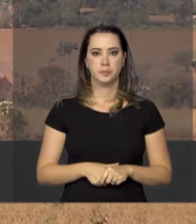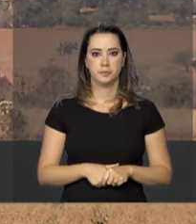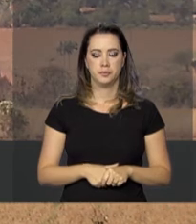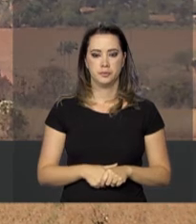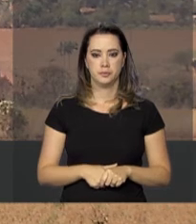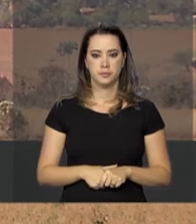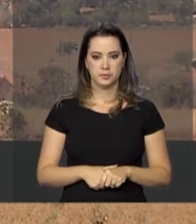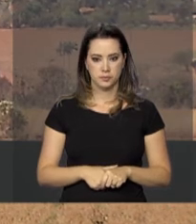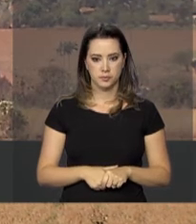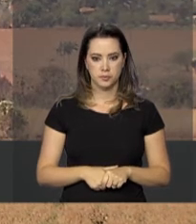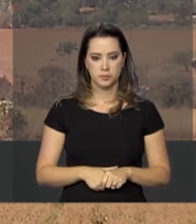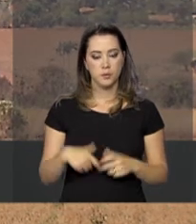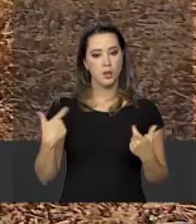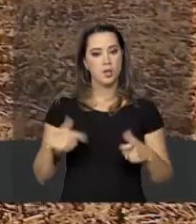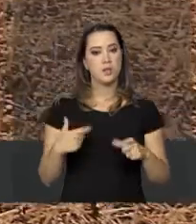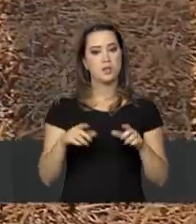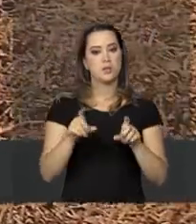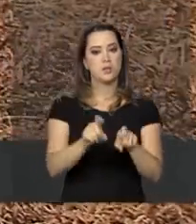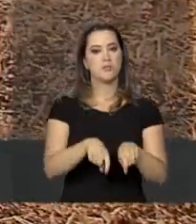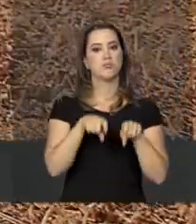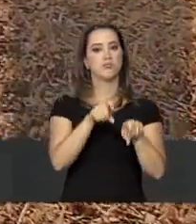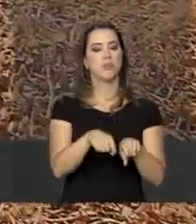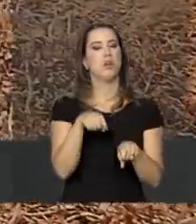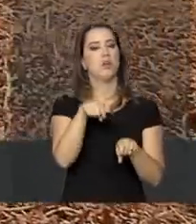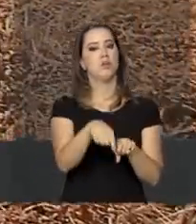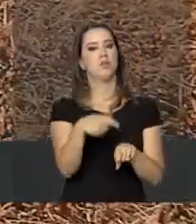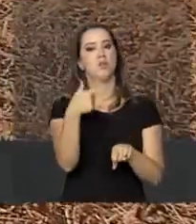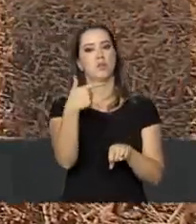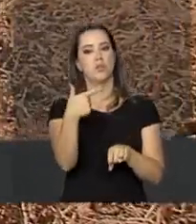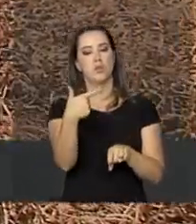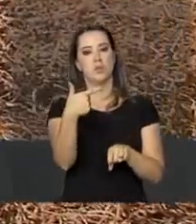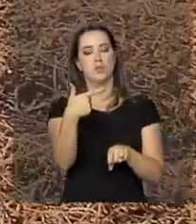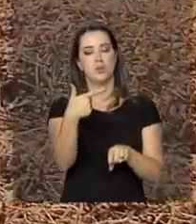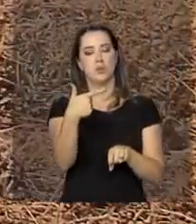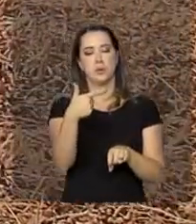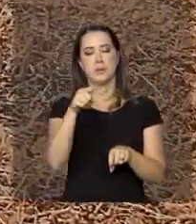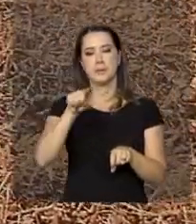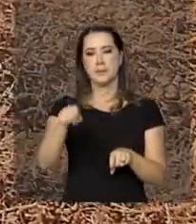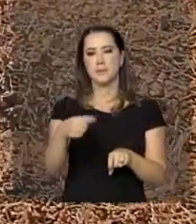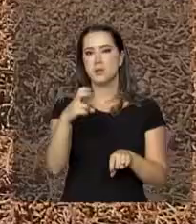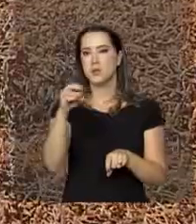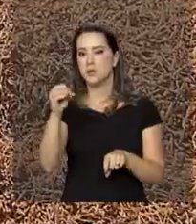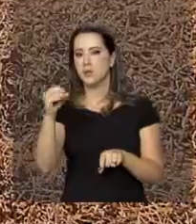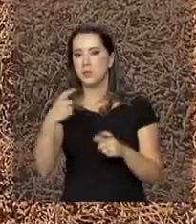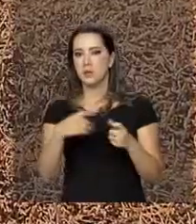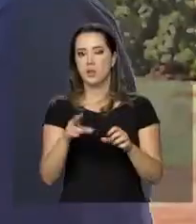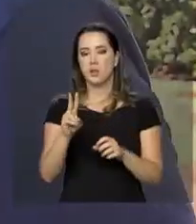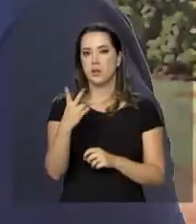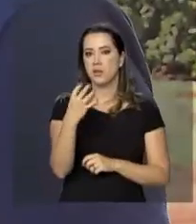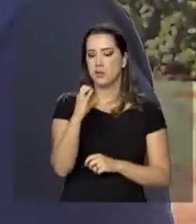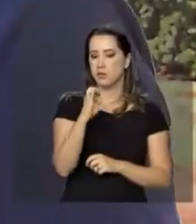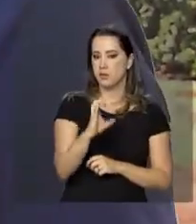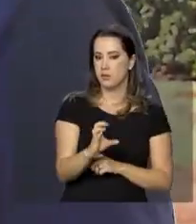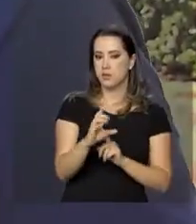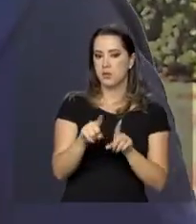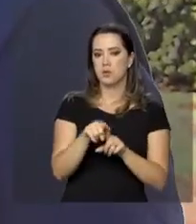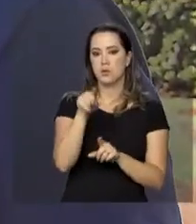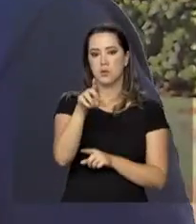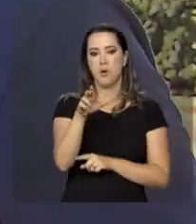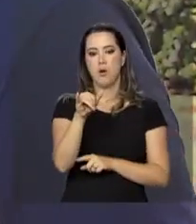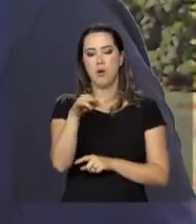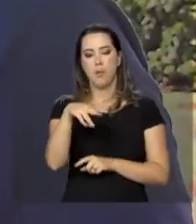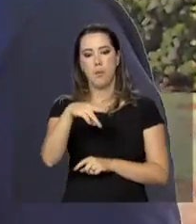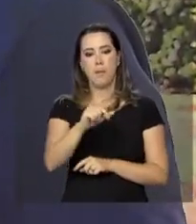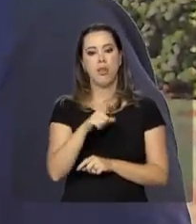Nesta propriedade familiar de 2.500 hectares, na região rural do Distrito Federal, o senhor Leomar